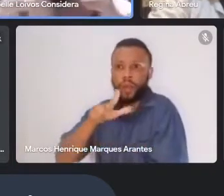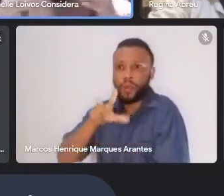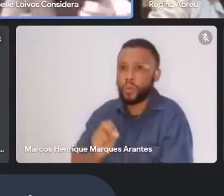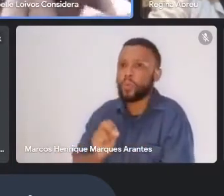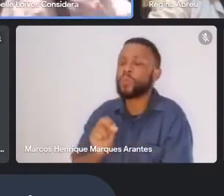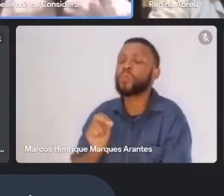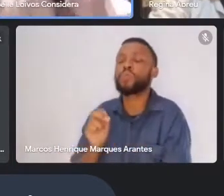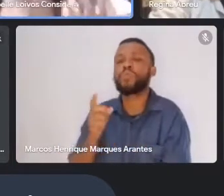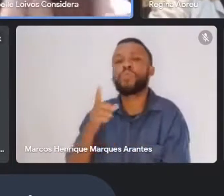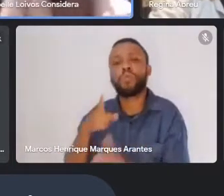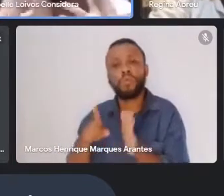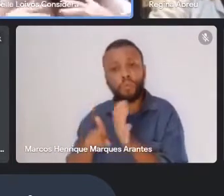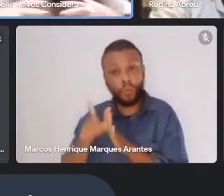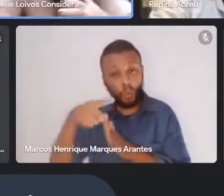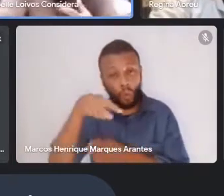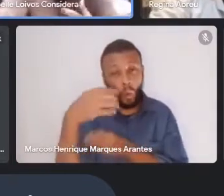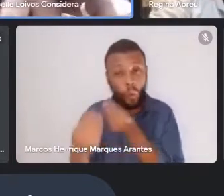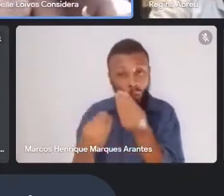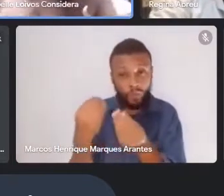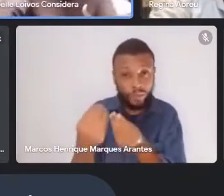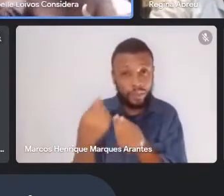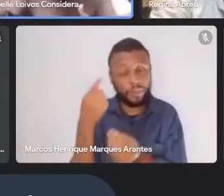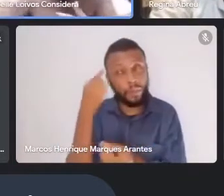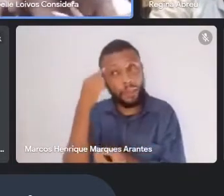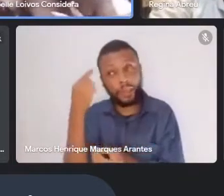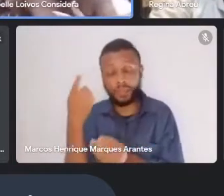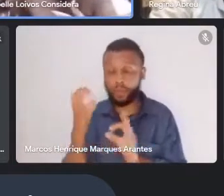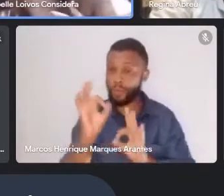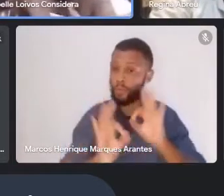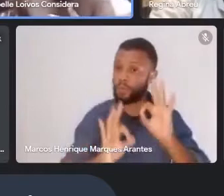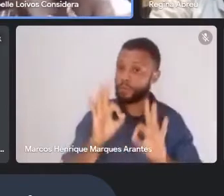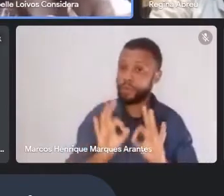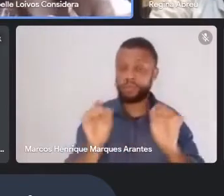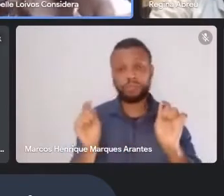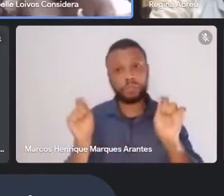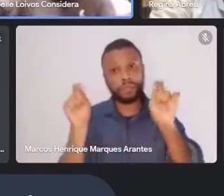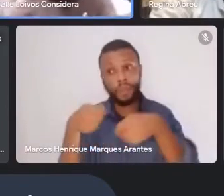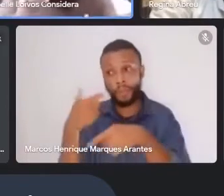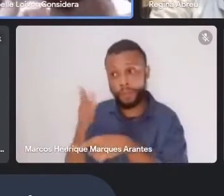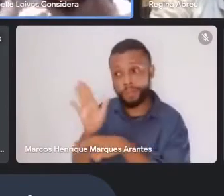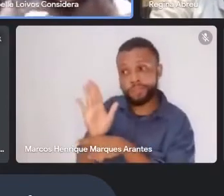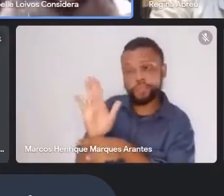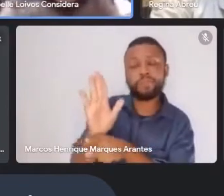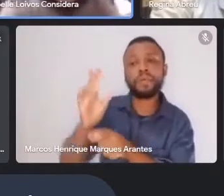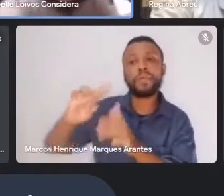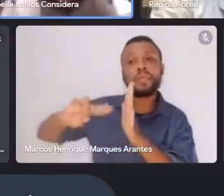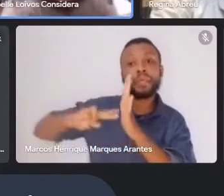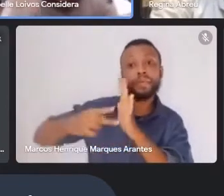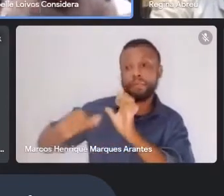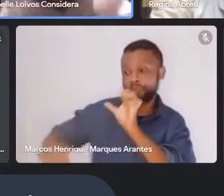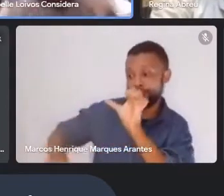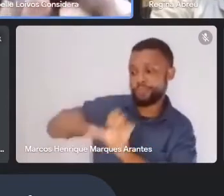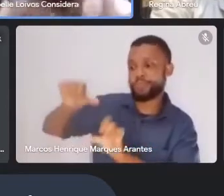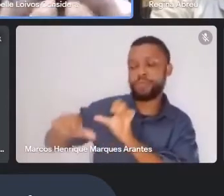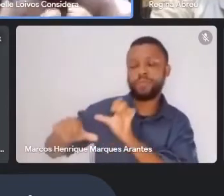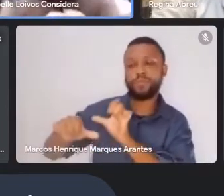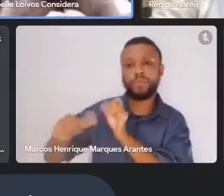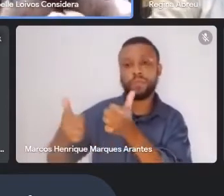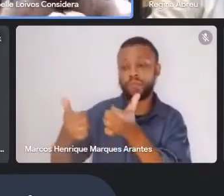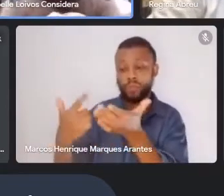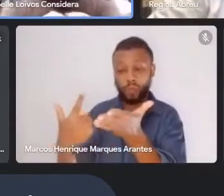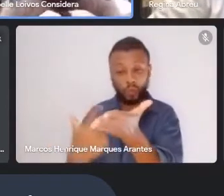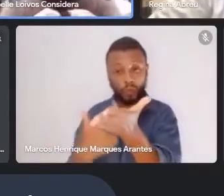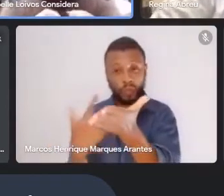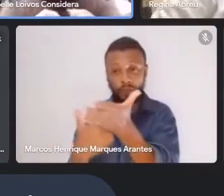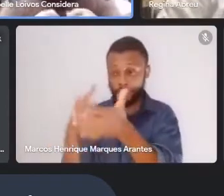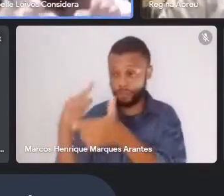projeto pode e pode colaborar para essa ressignificação dos clássicos? Que Regina tanto